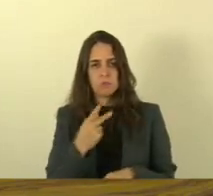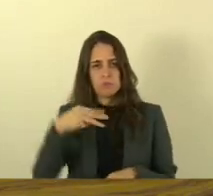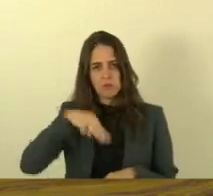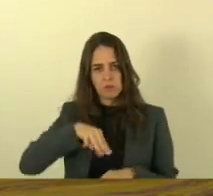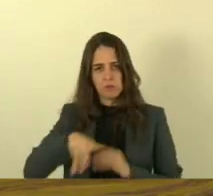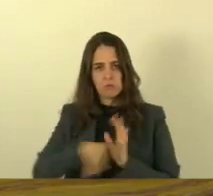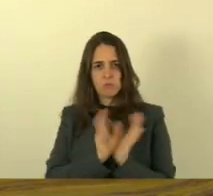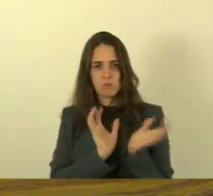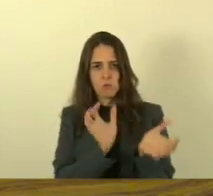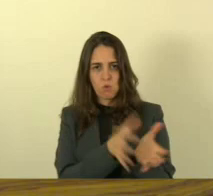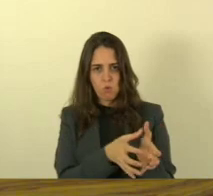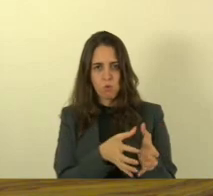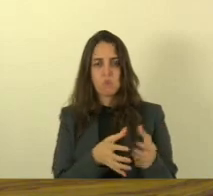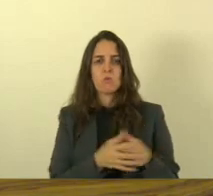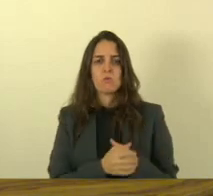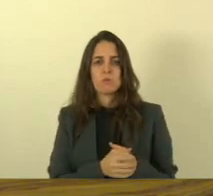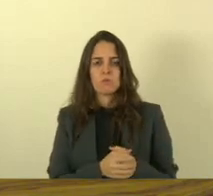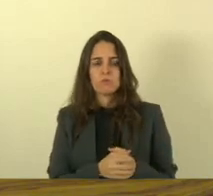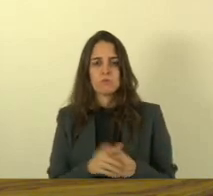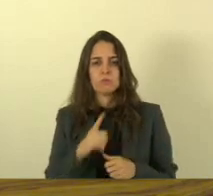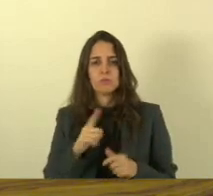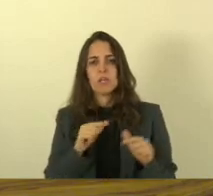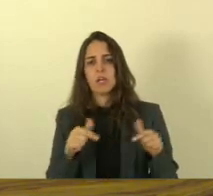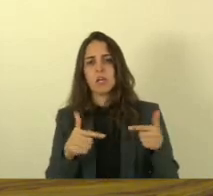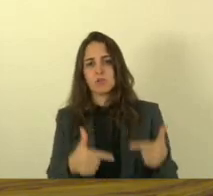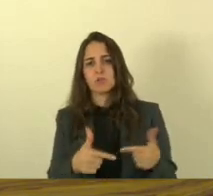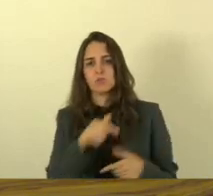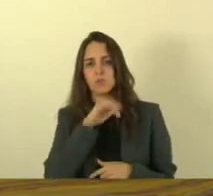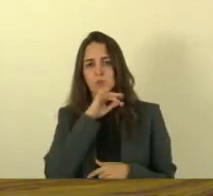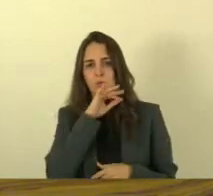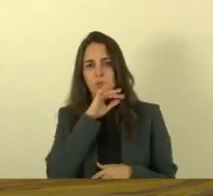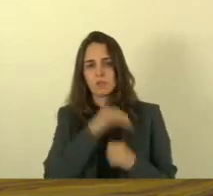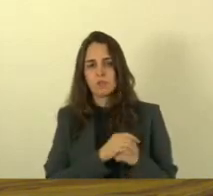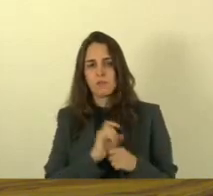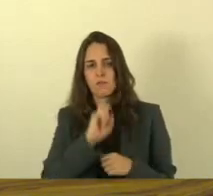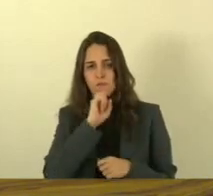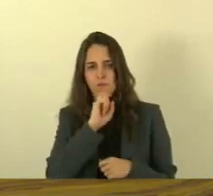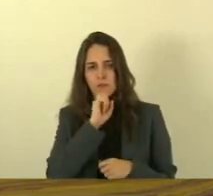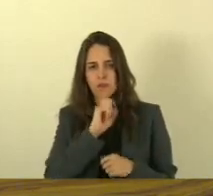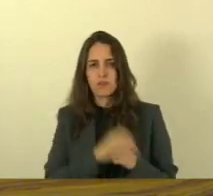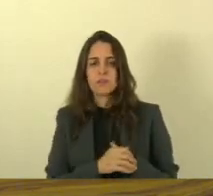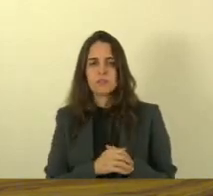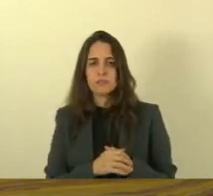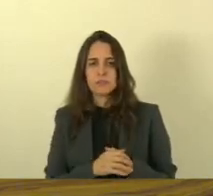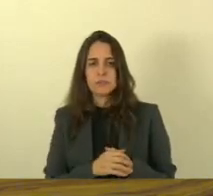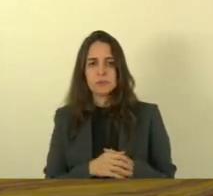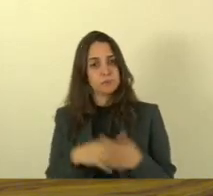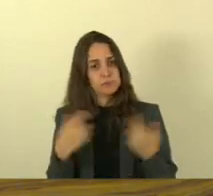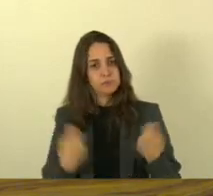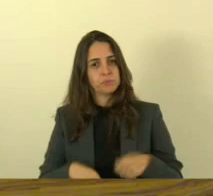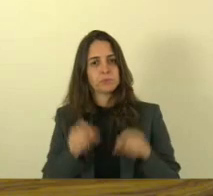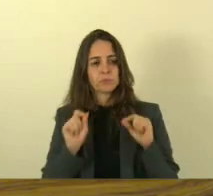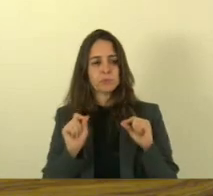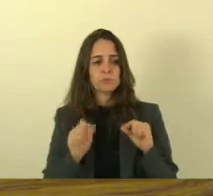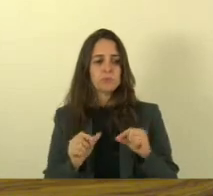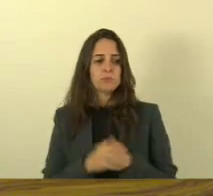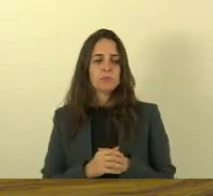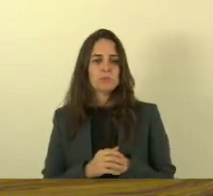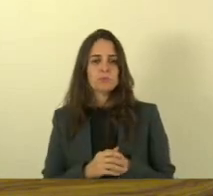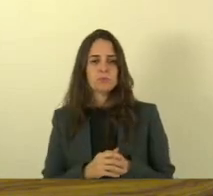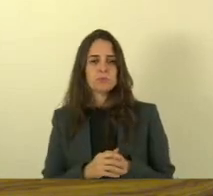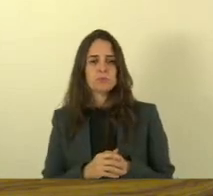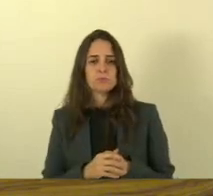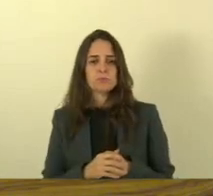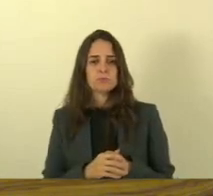corporação que tem uma atitude bárbara e fria como essa e é preciso olhar